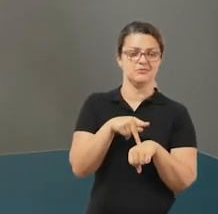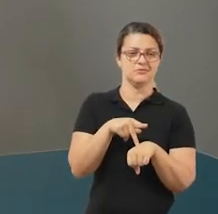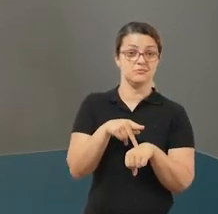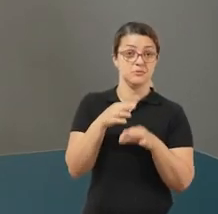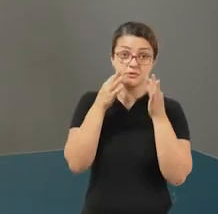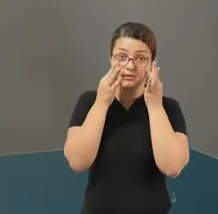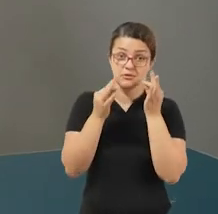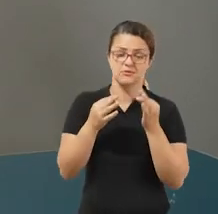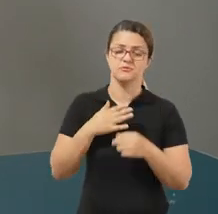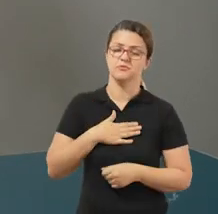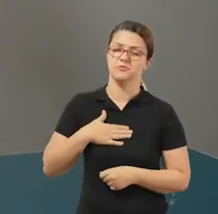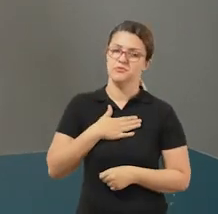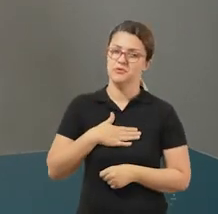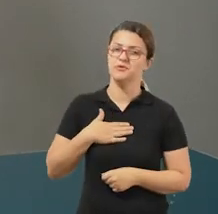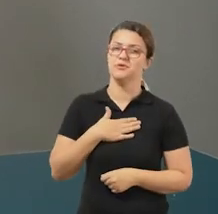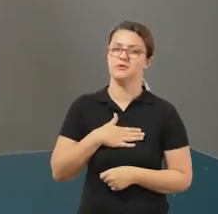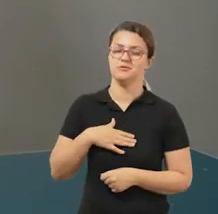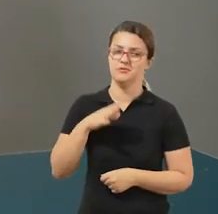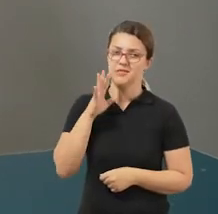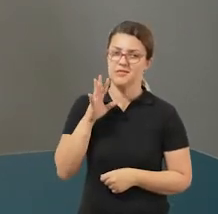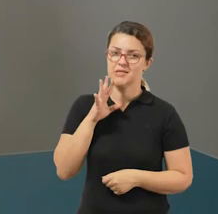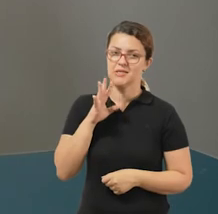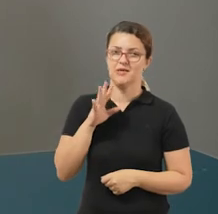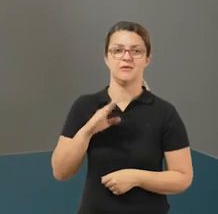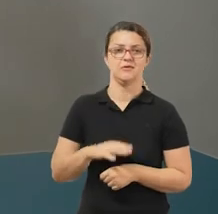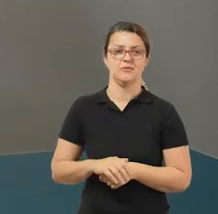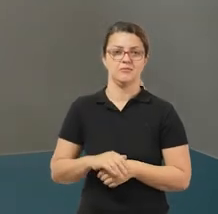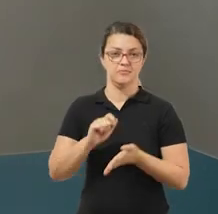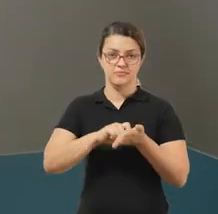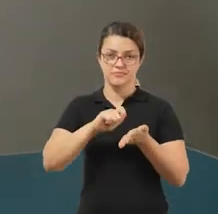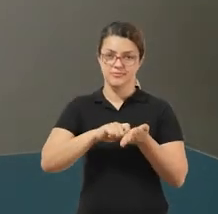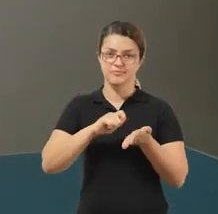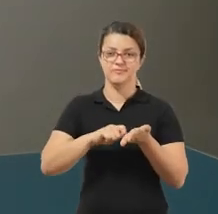é uma atividade muito gostosa e prazerosa de se fazer. Tudo bem?